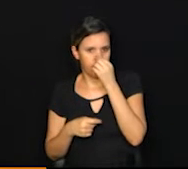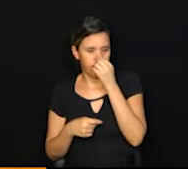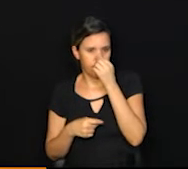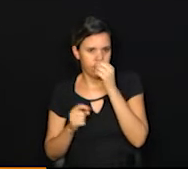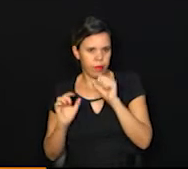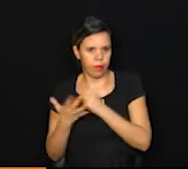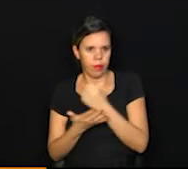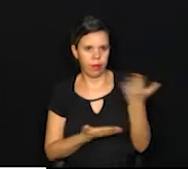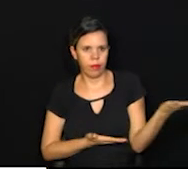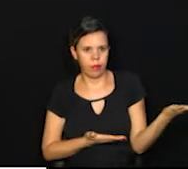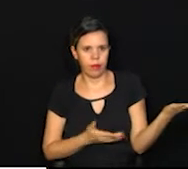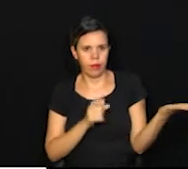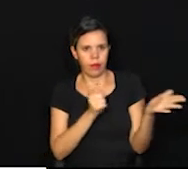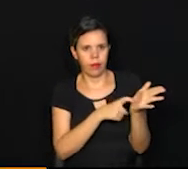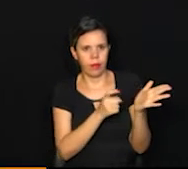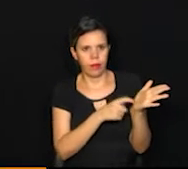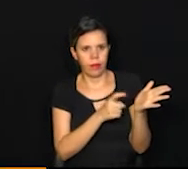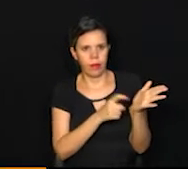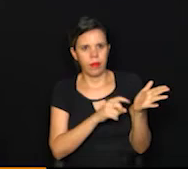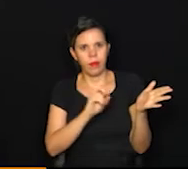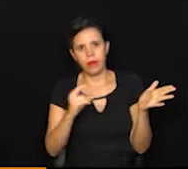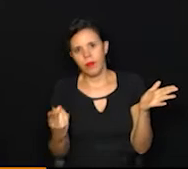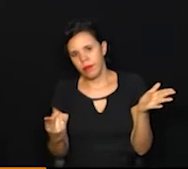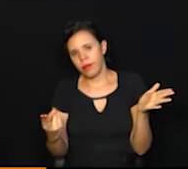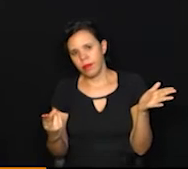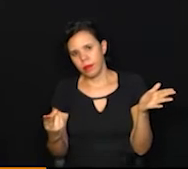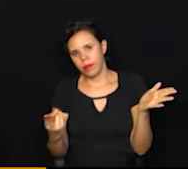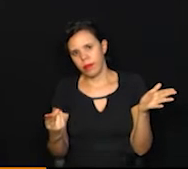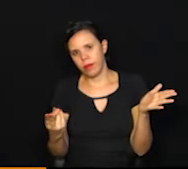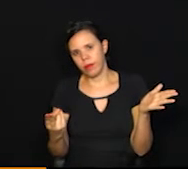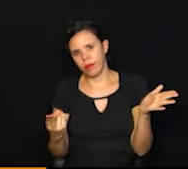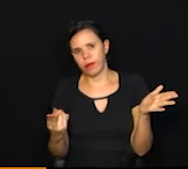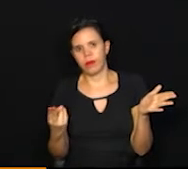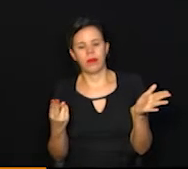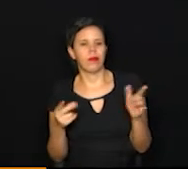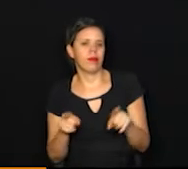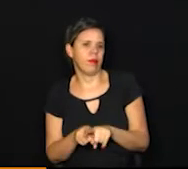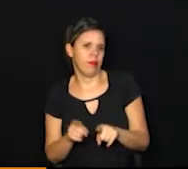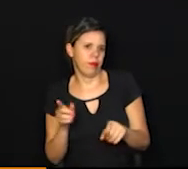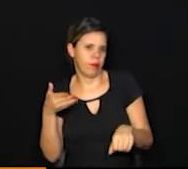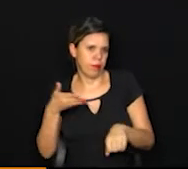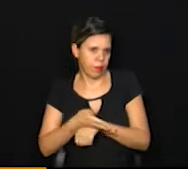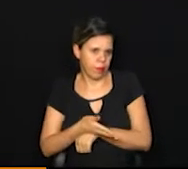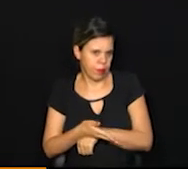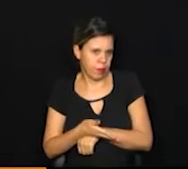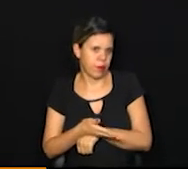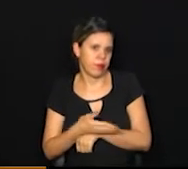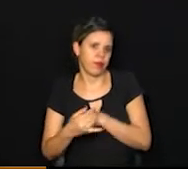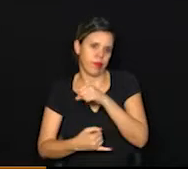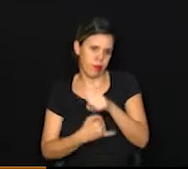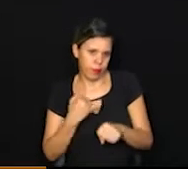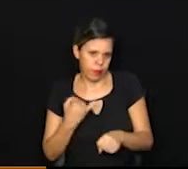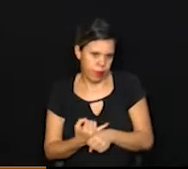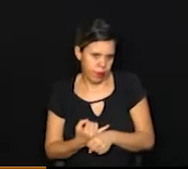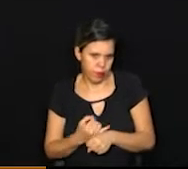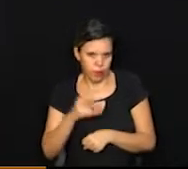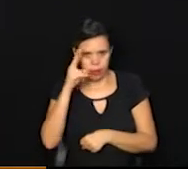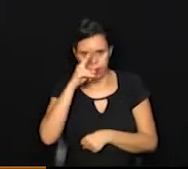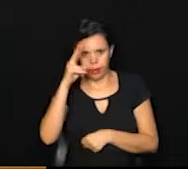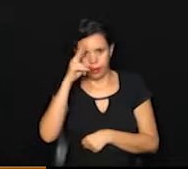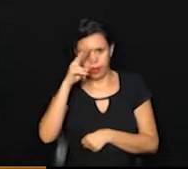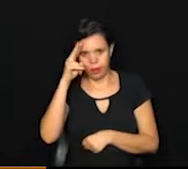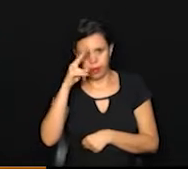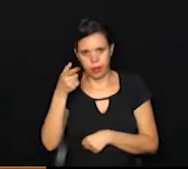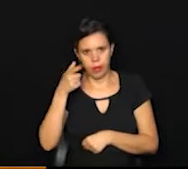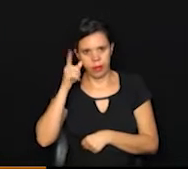de Covid-19? Aí você vai clicar aqui, saiba mais. Aí sim entra naquele site... Lembrando que